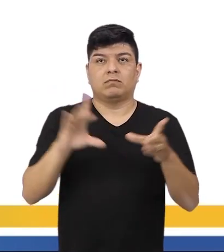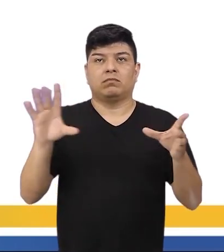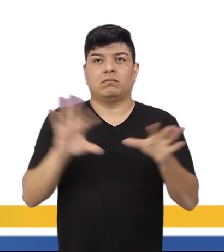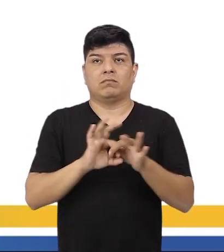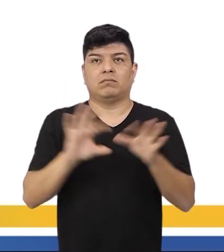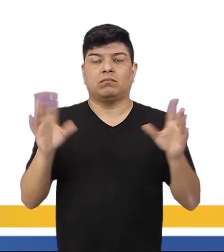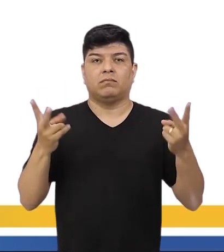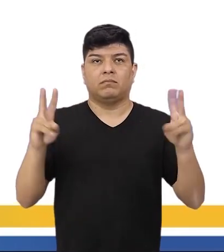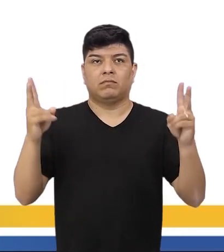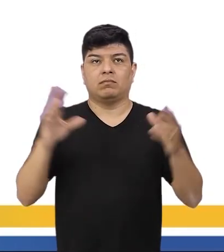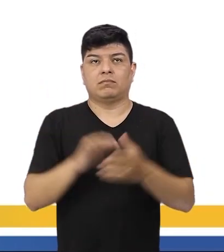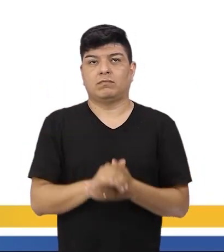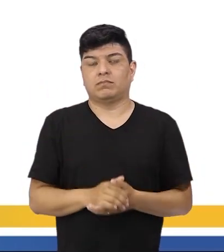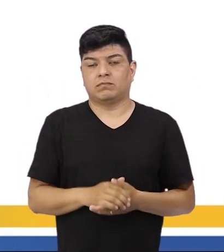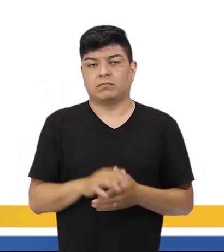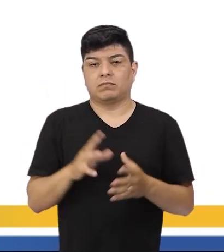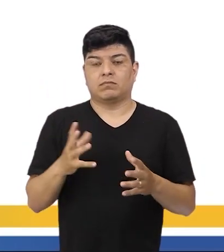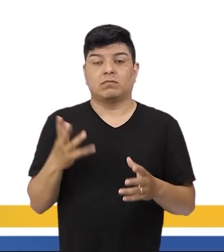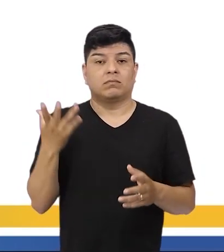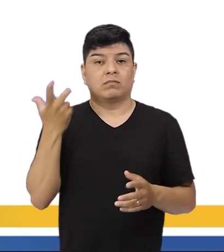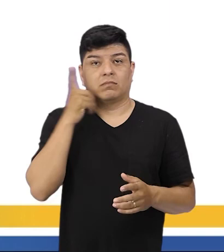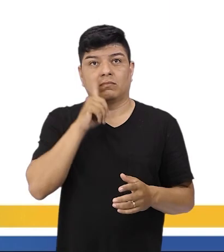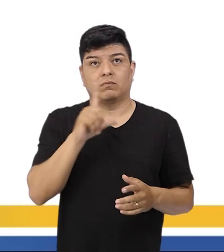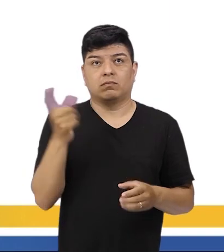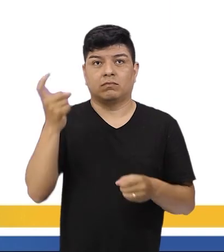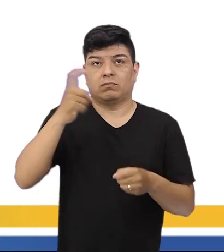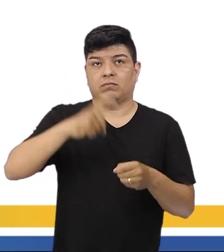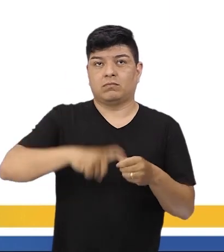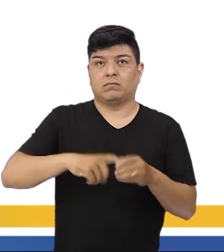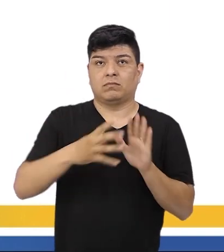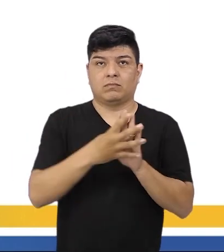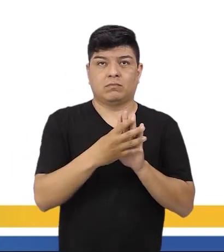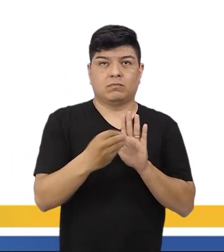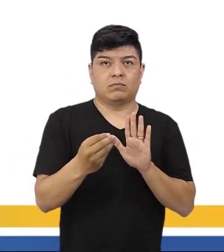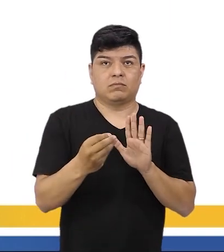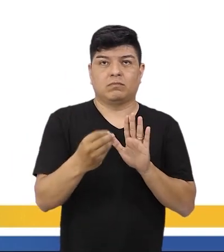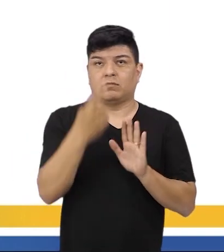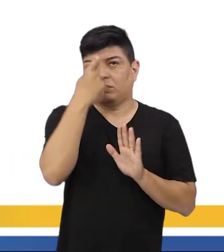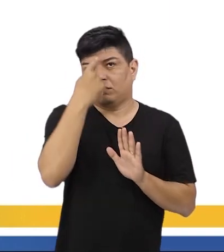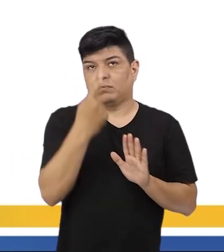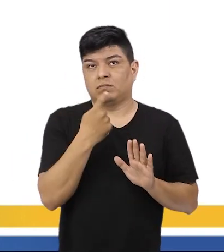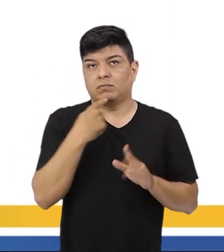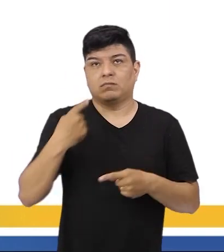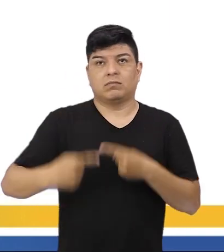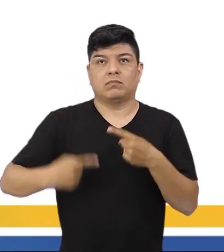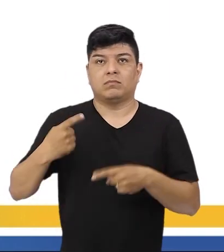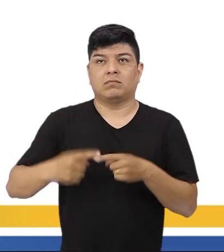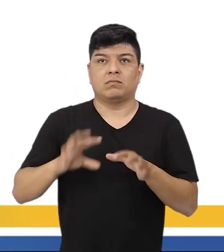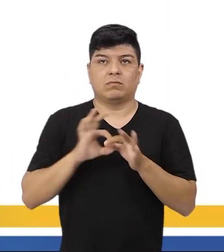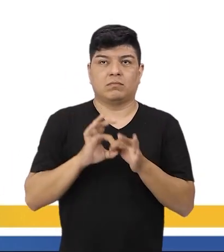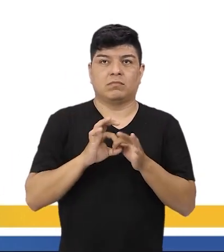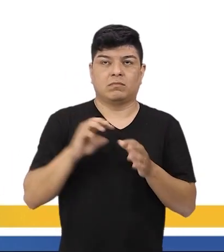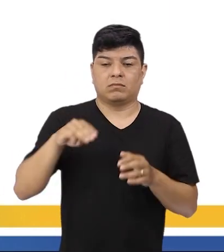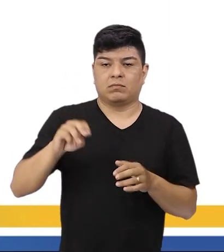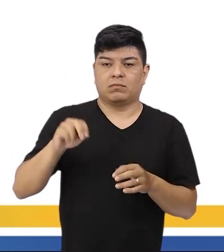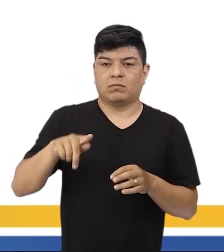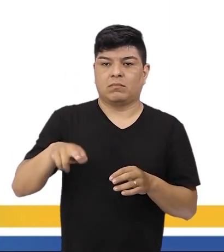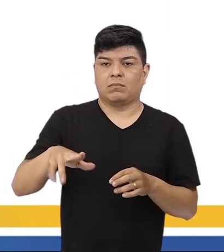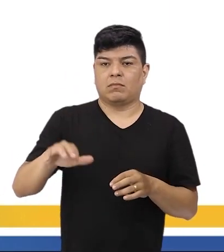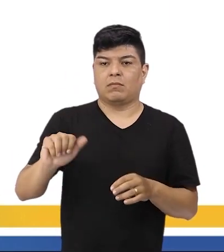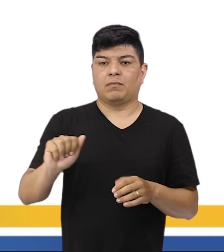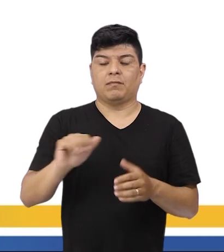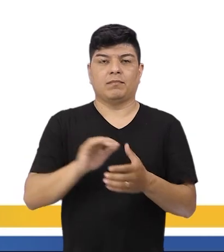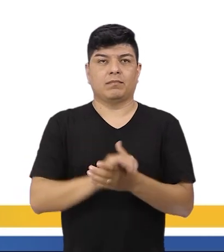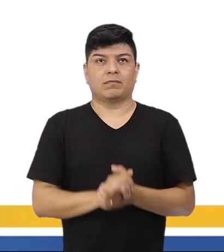liberais vitoriosas, resgatar simbolicamente as figuras políticas ligadas à